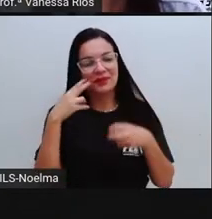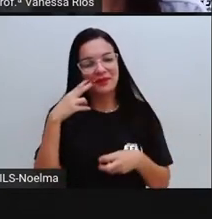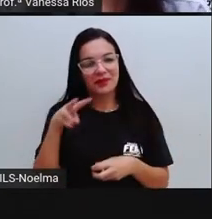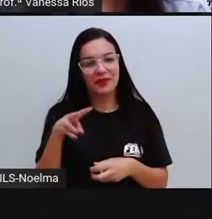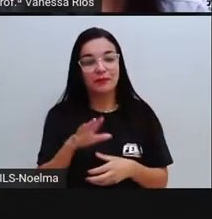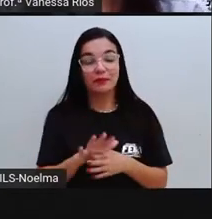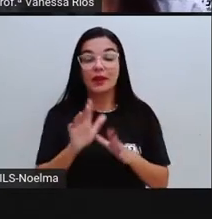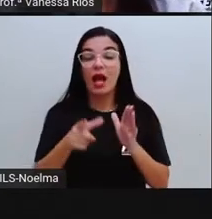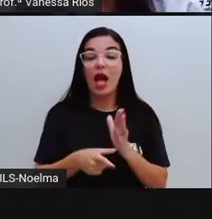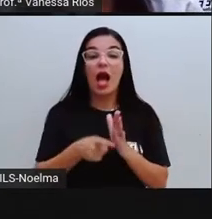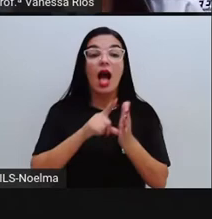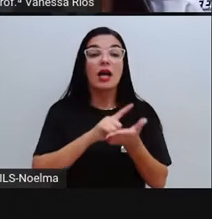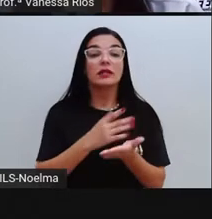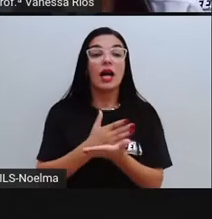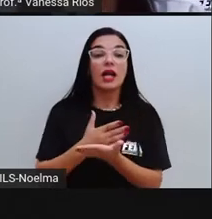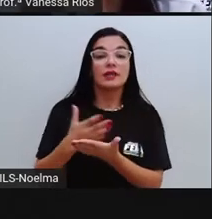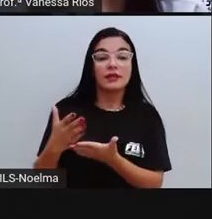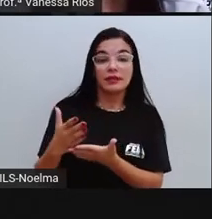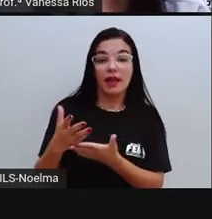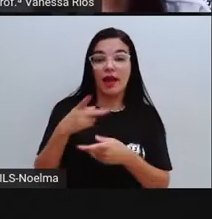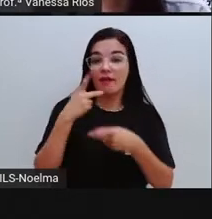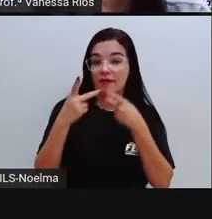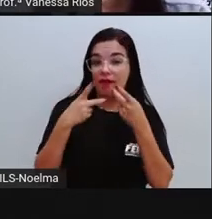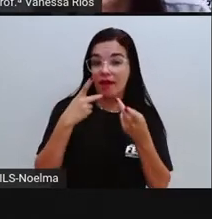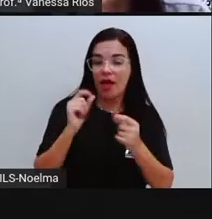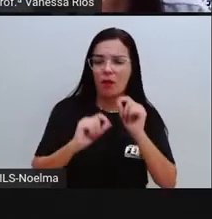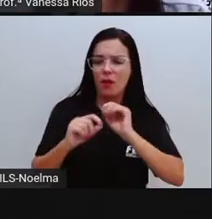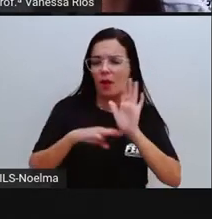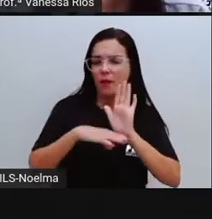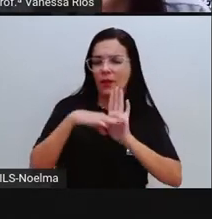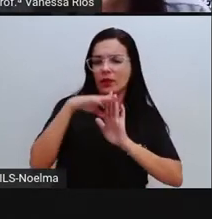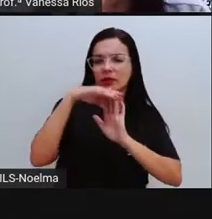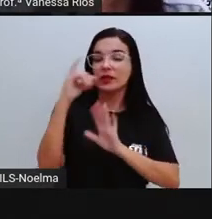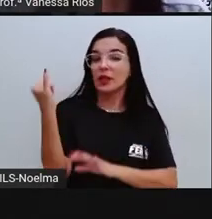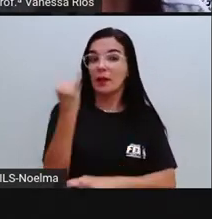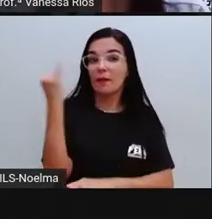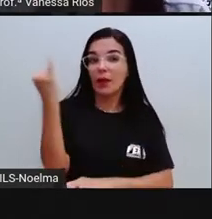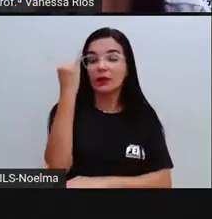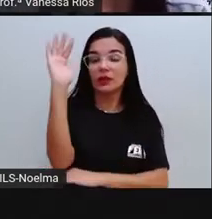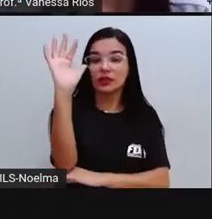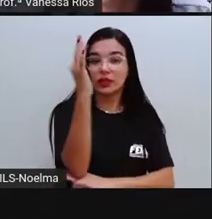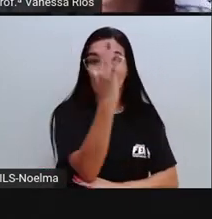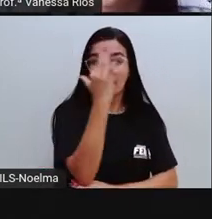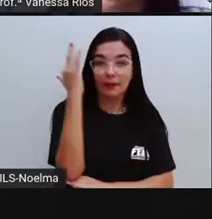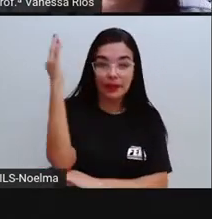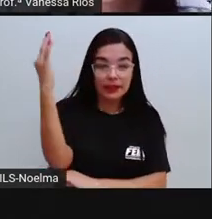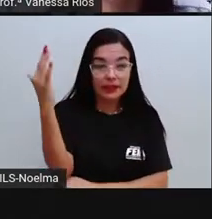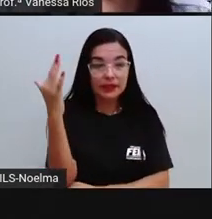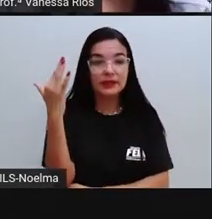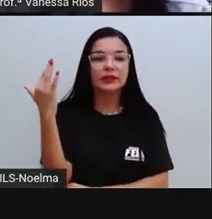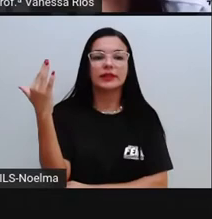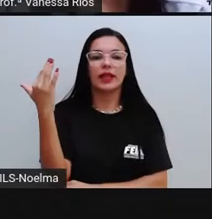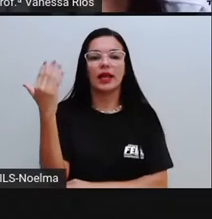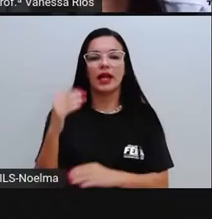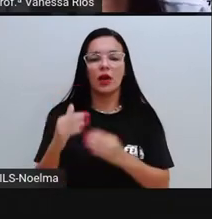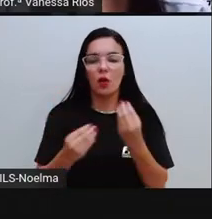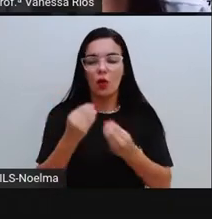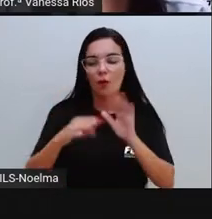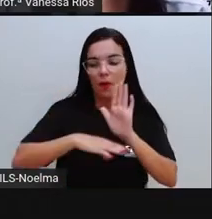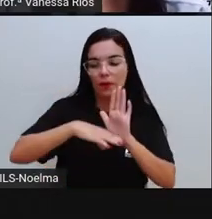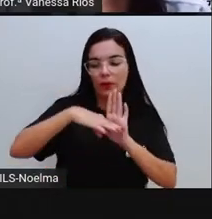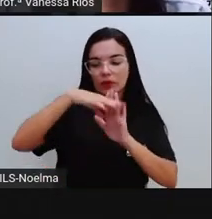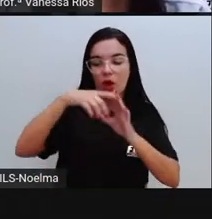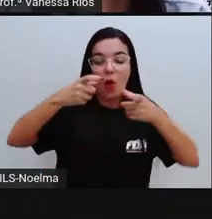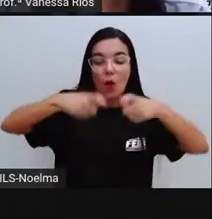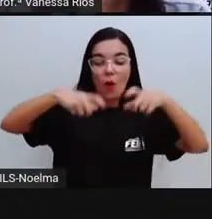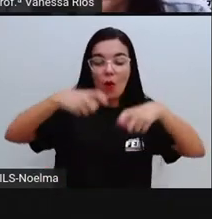Antes de iniciar aí e falar sobre esse processo tão interessante e também tão importante, que é o processo aí por onde as